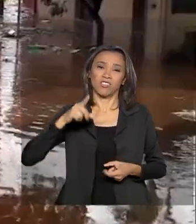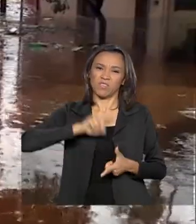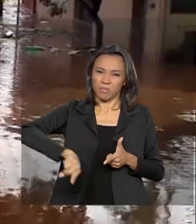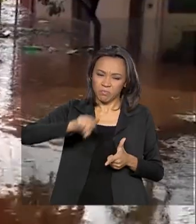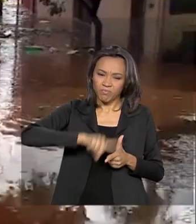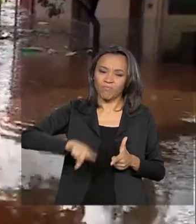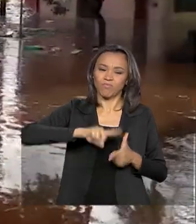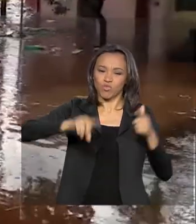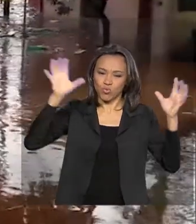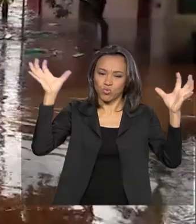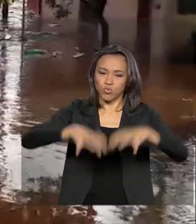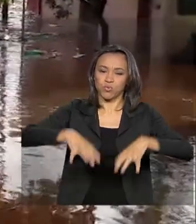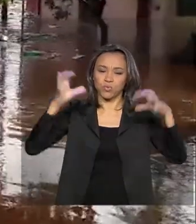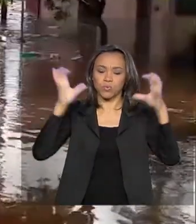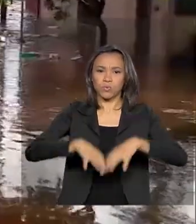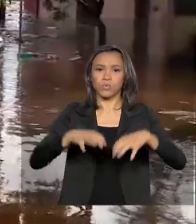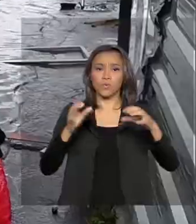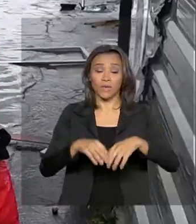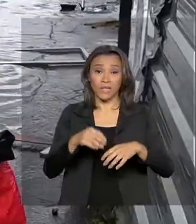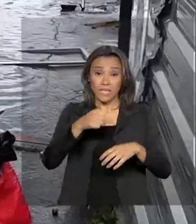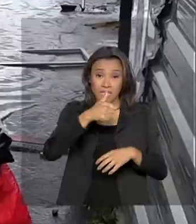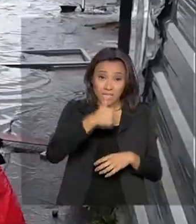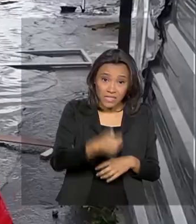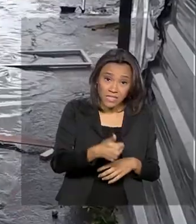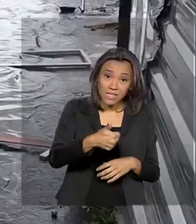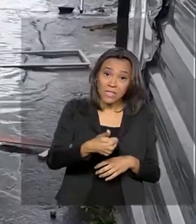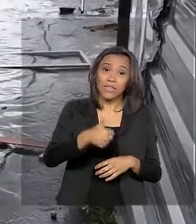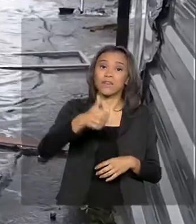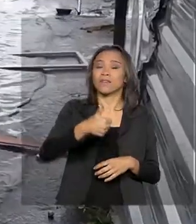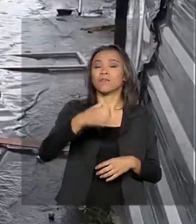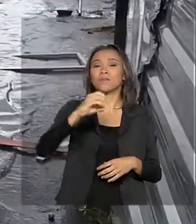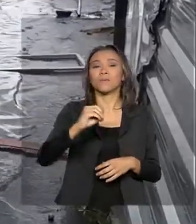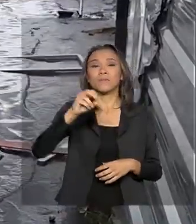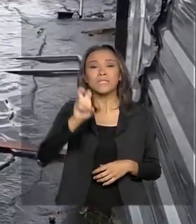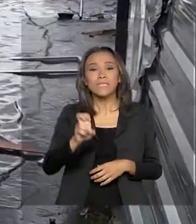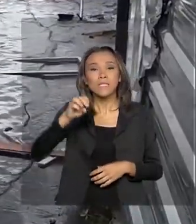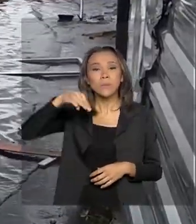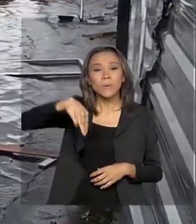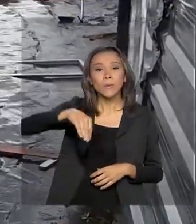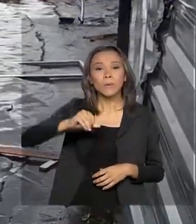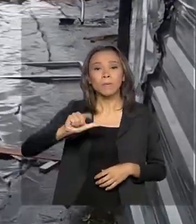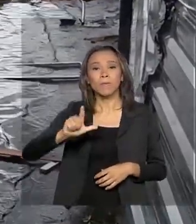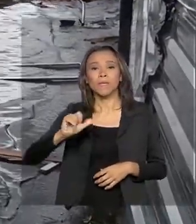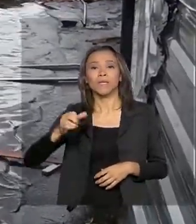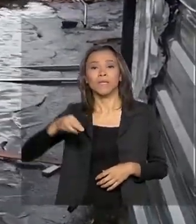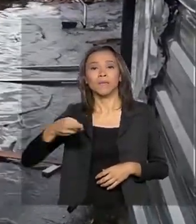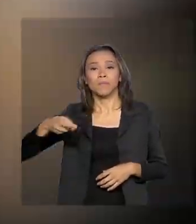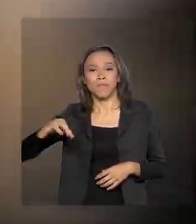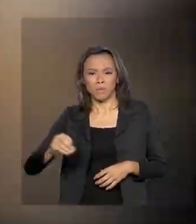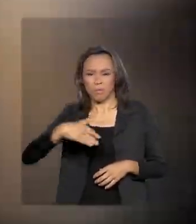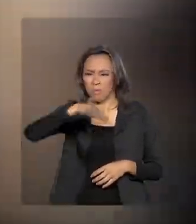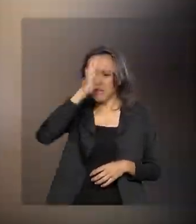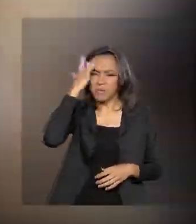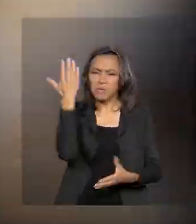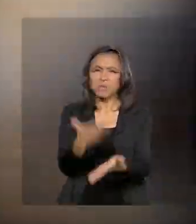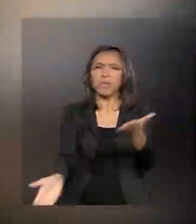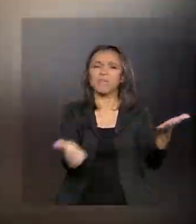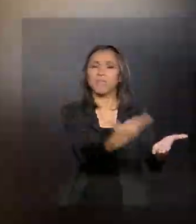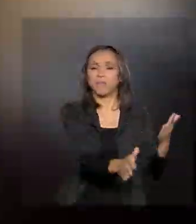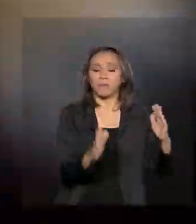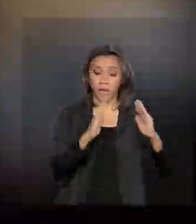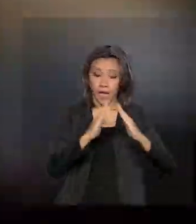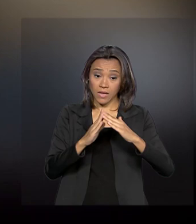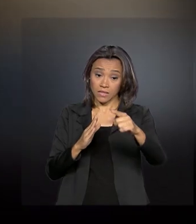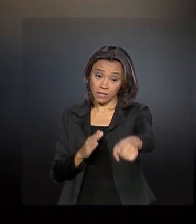minutos, choveu um total de 105 milímetros. Mais de 200 pessoas ficaram desalojadas. No Espírito Santo,